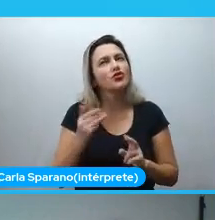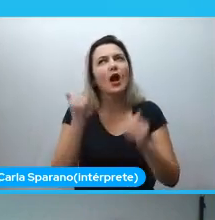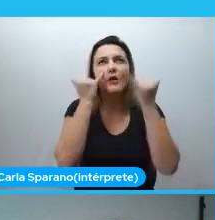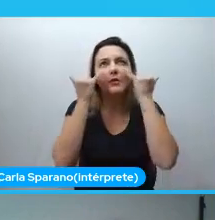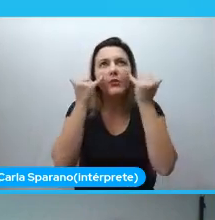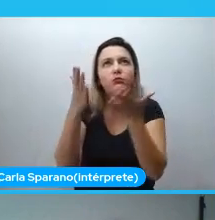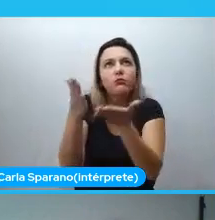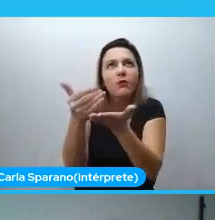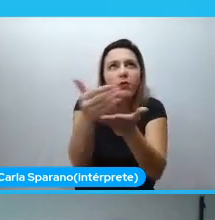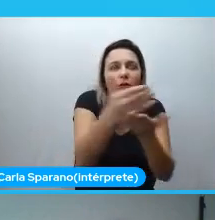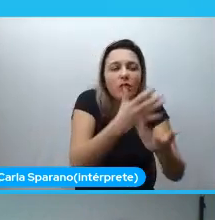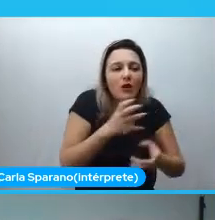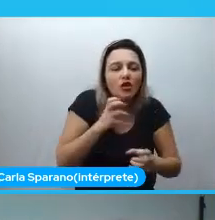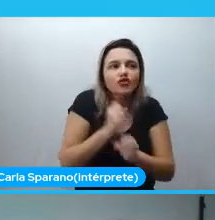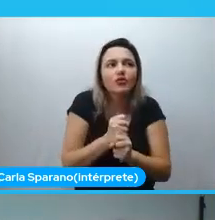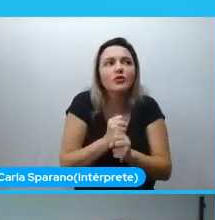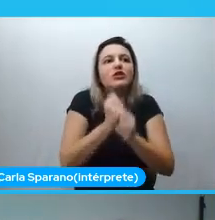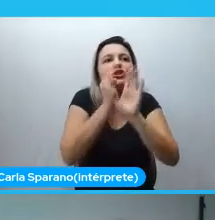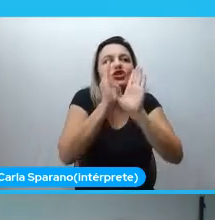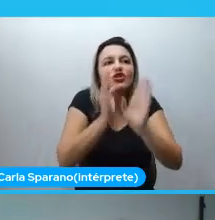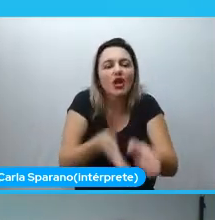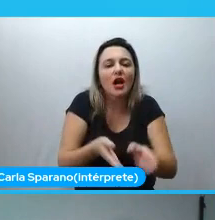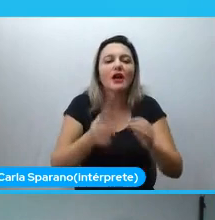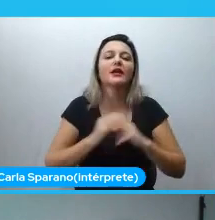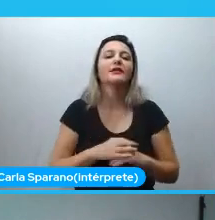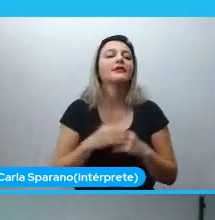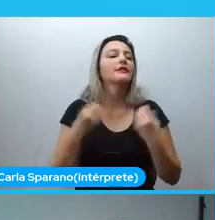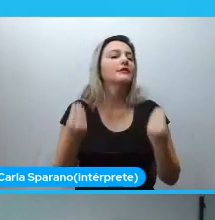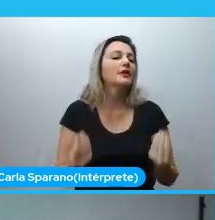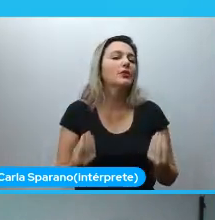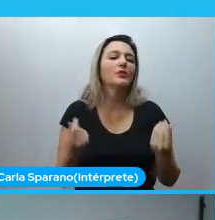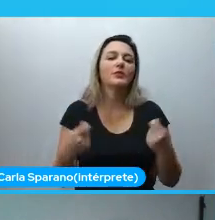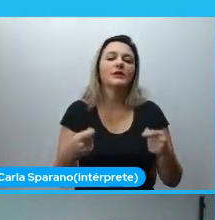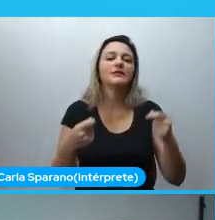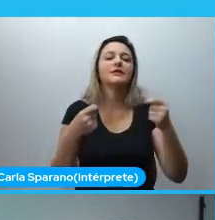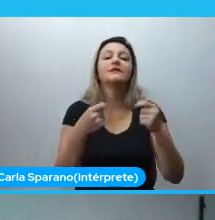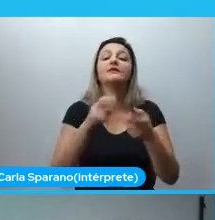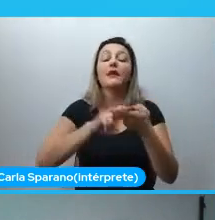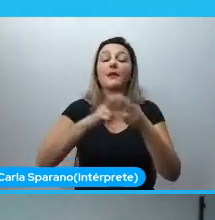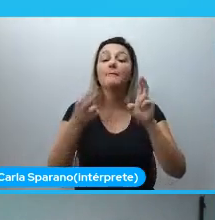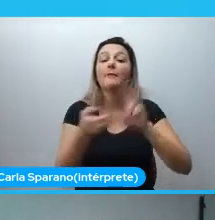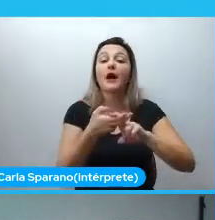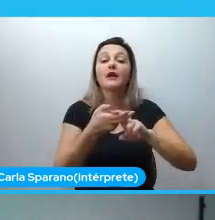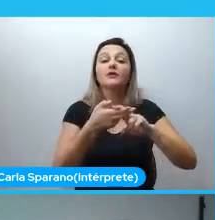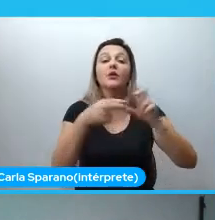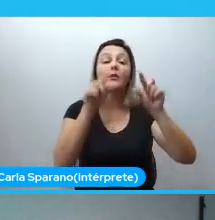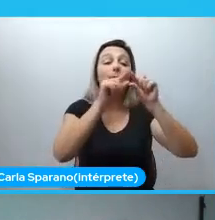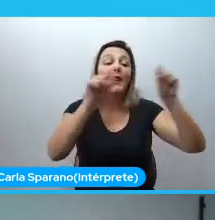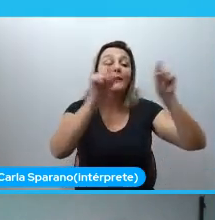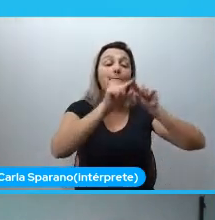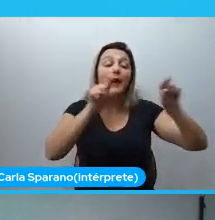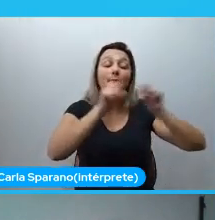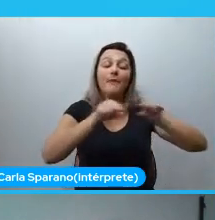Os pré-quisitos simples, né? A gente precisa aprender a sintaxe básica de Python, não é uma coisa